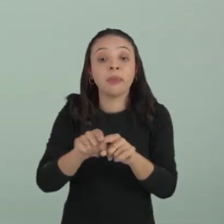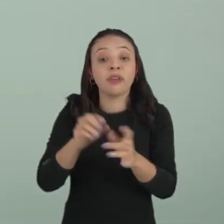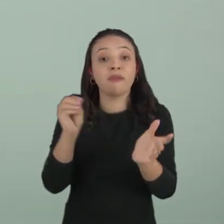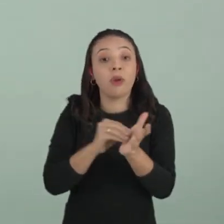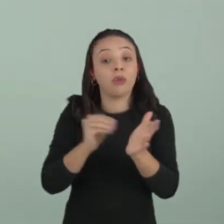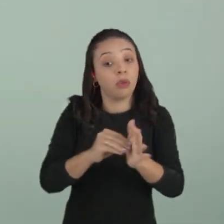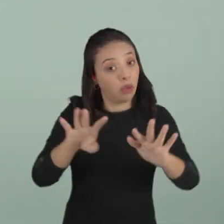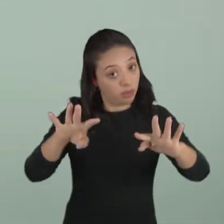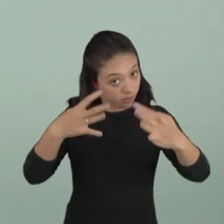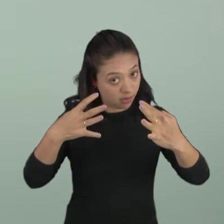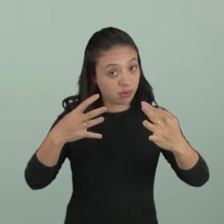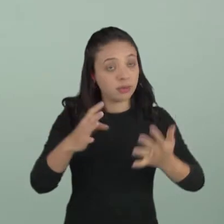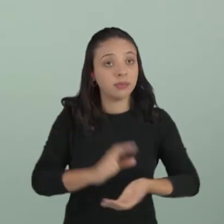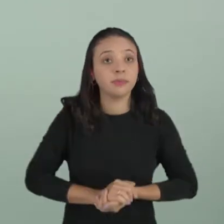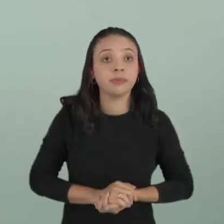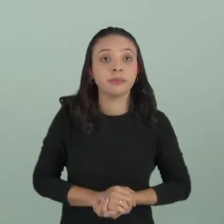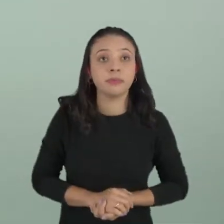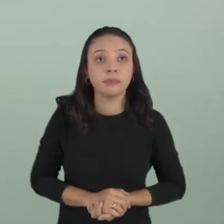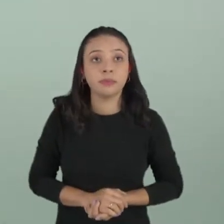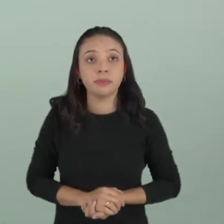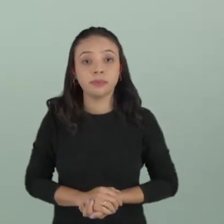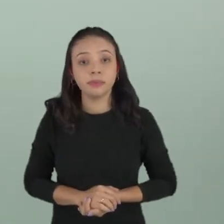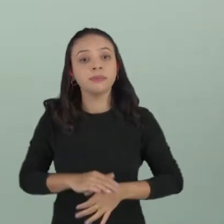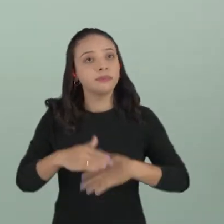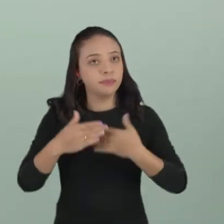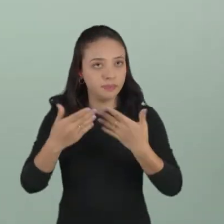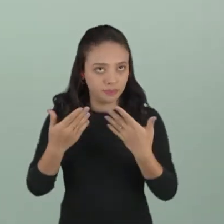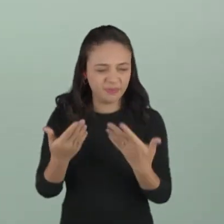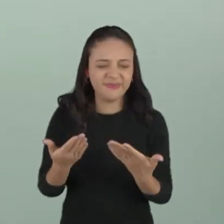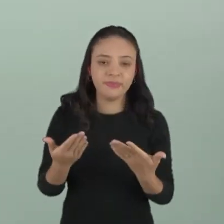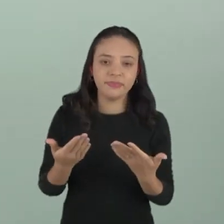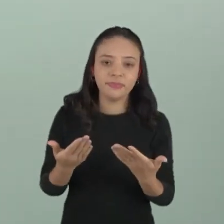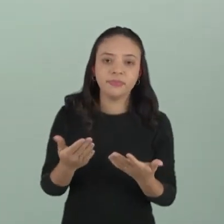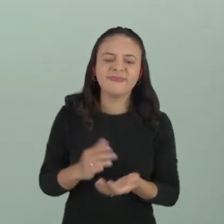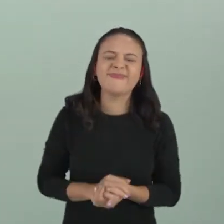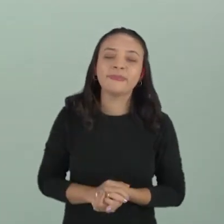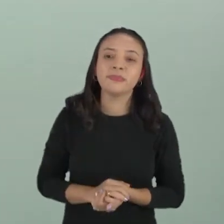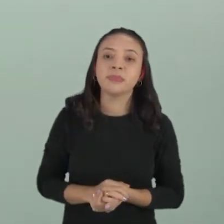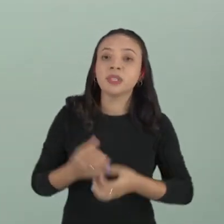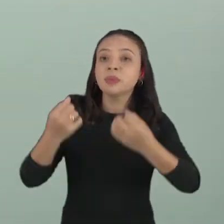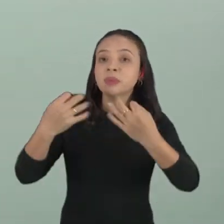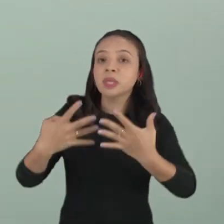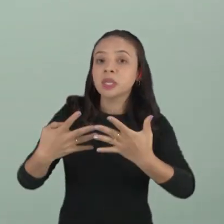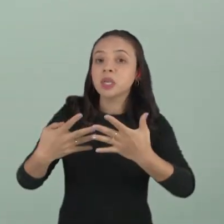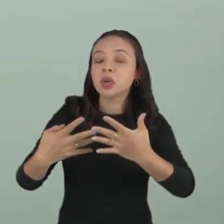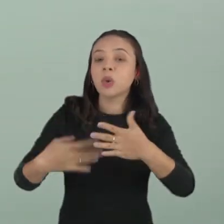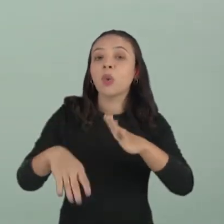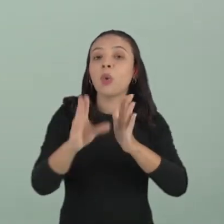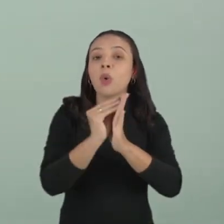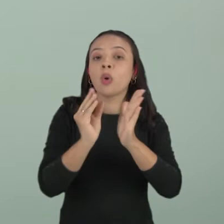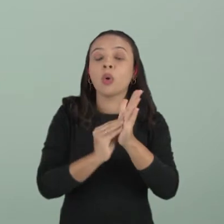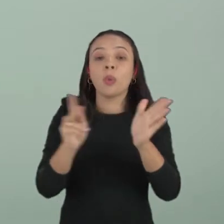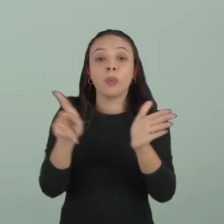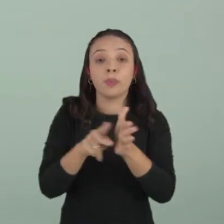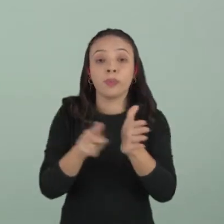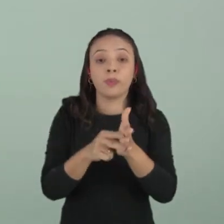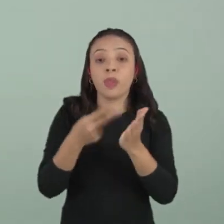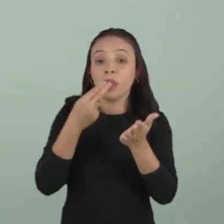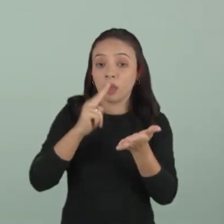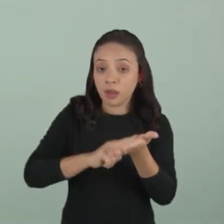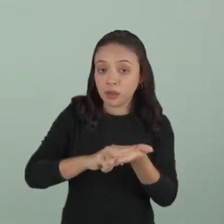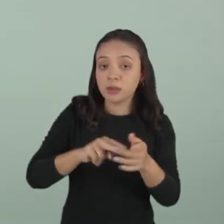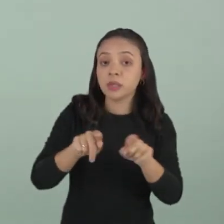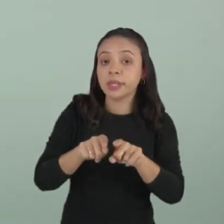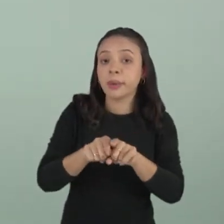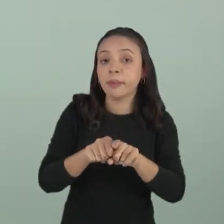devida. Então, falamos aqui sobre o conteúdo da carta e falamos sobre o